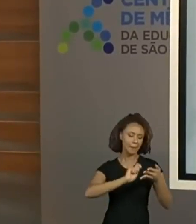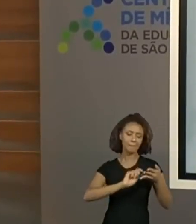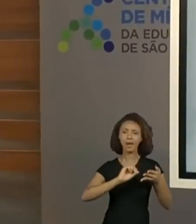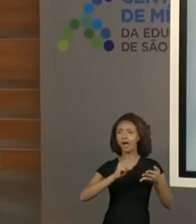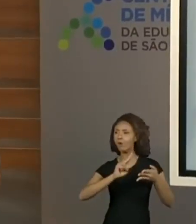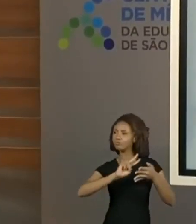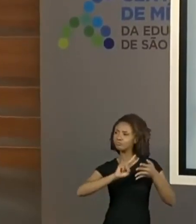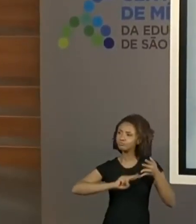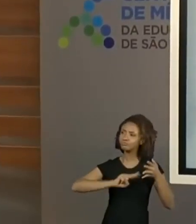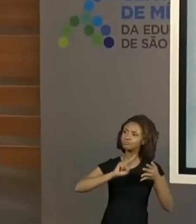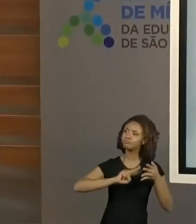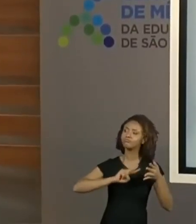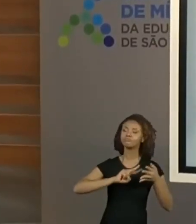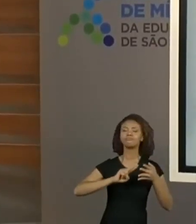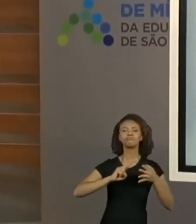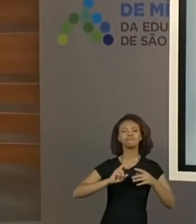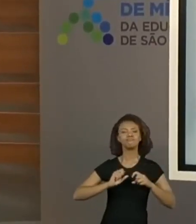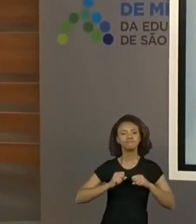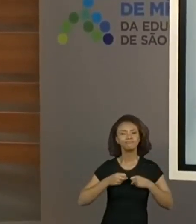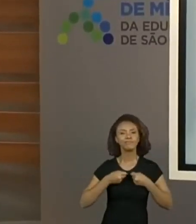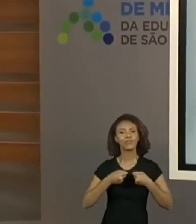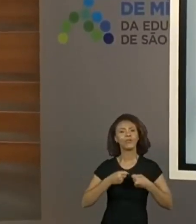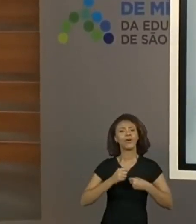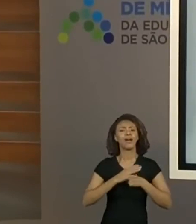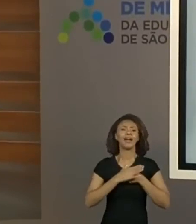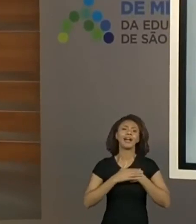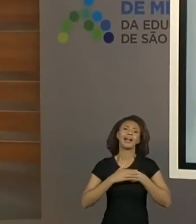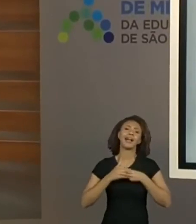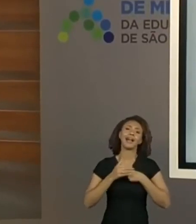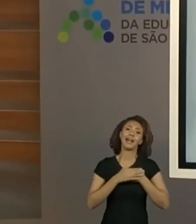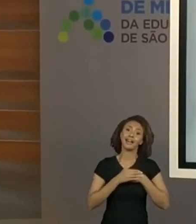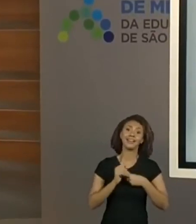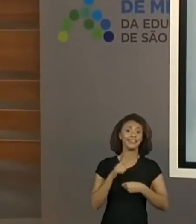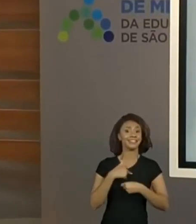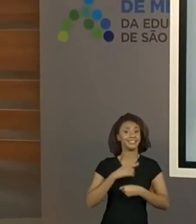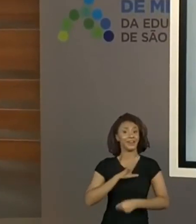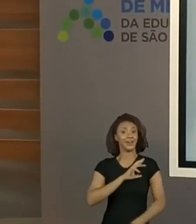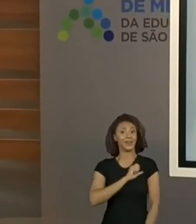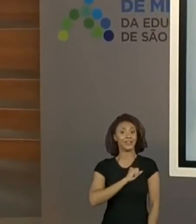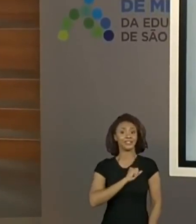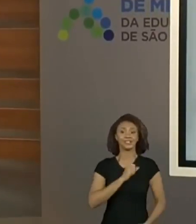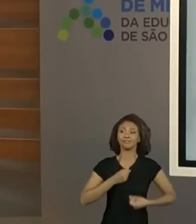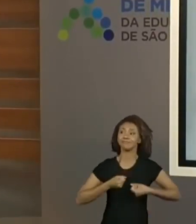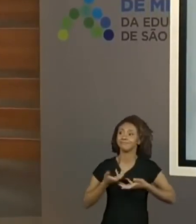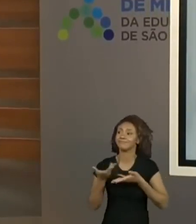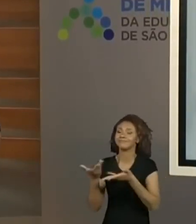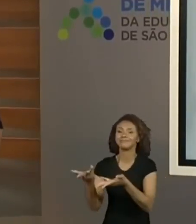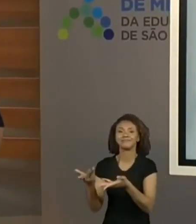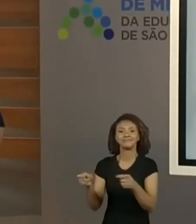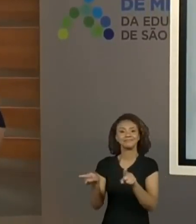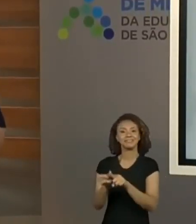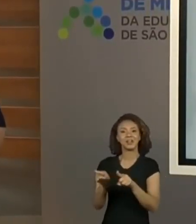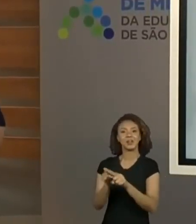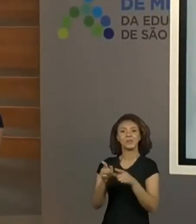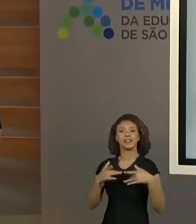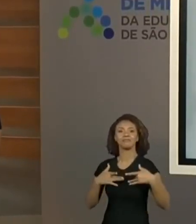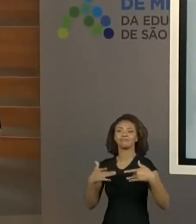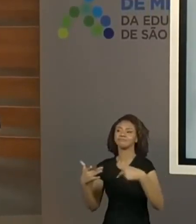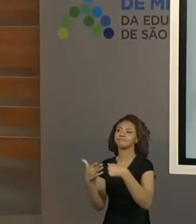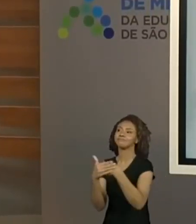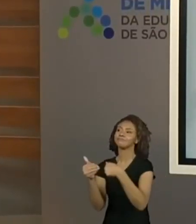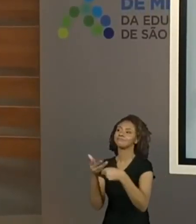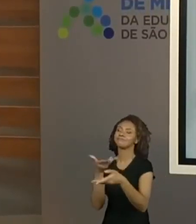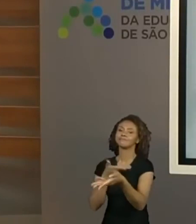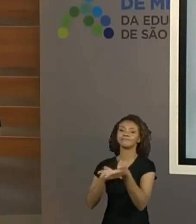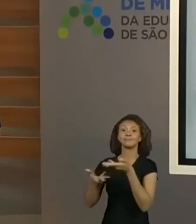dedicação, aquele carinho para alguém especial, porque a gente gosta de receber. E se a gente quer receber, é muito bom doar esse carinho que a gente